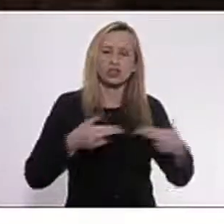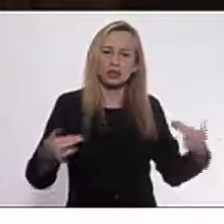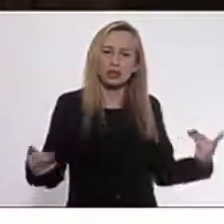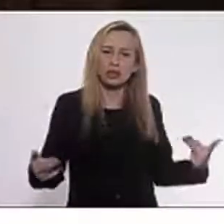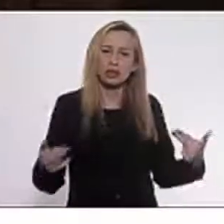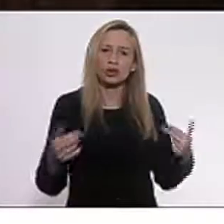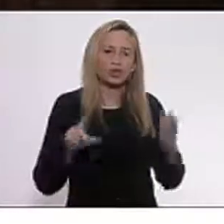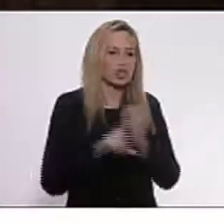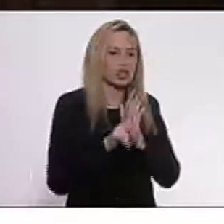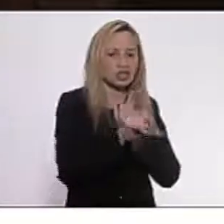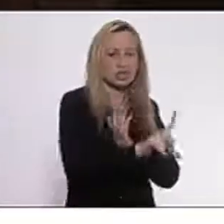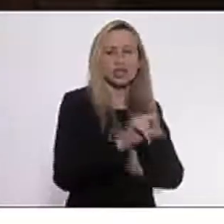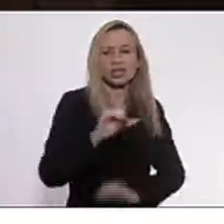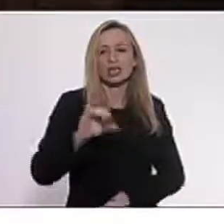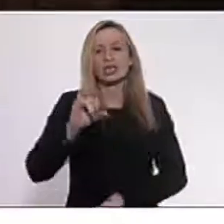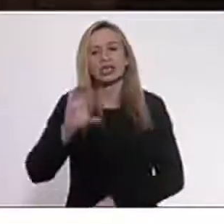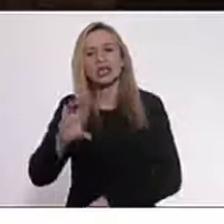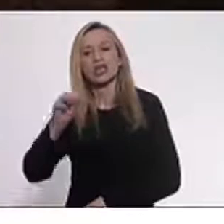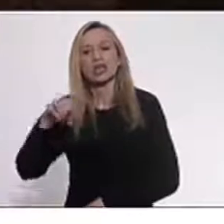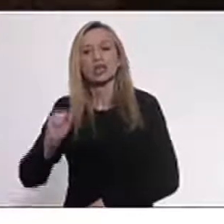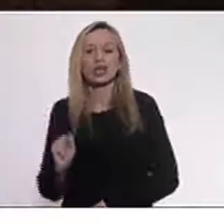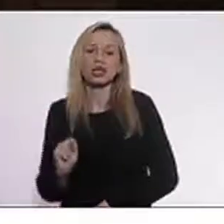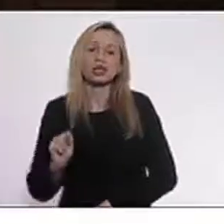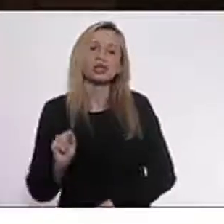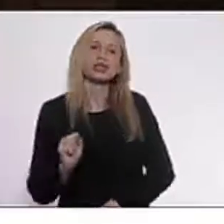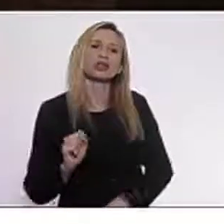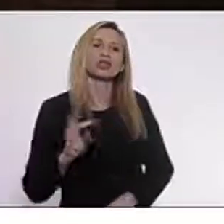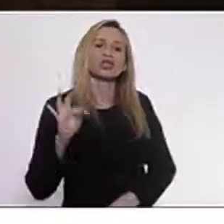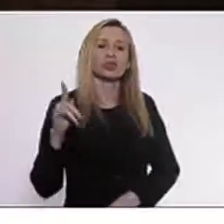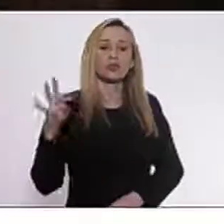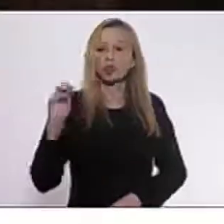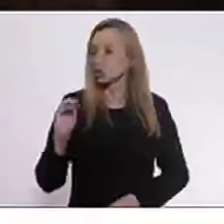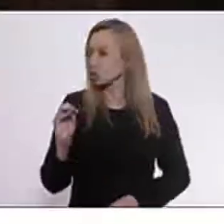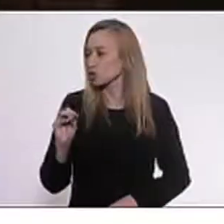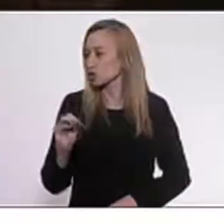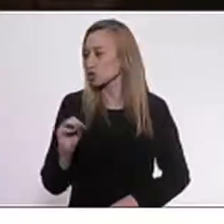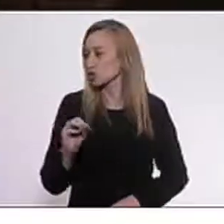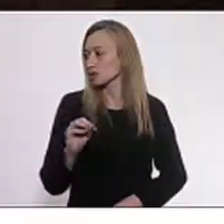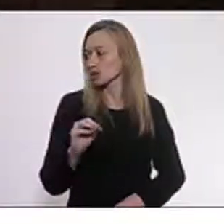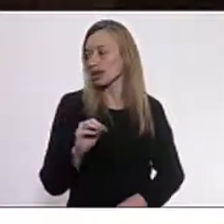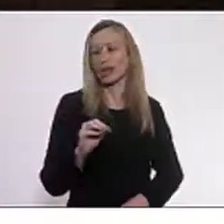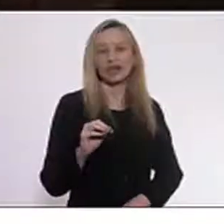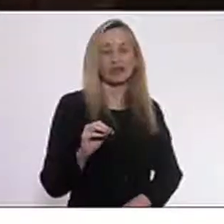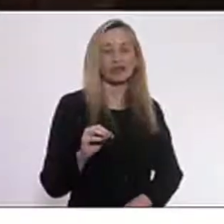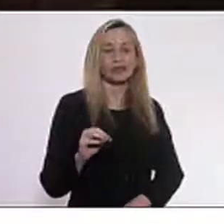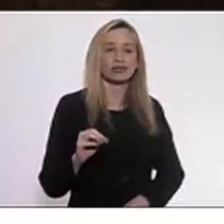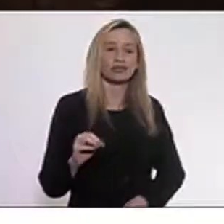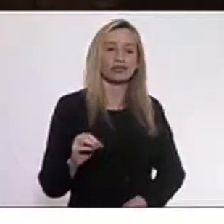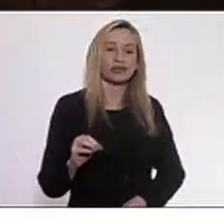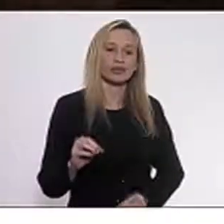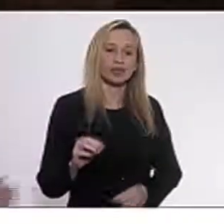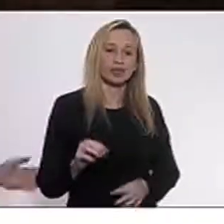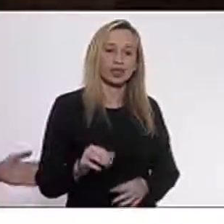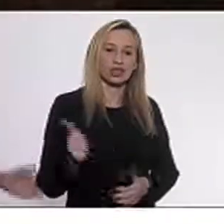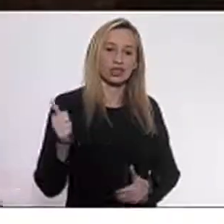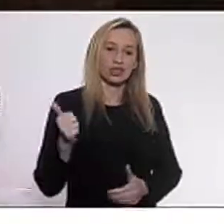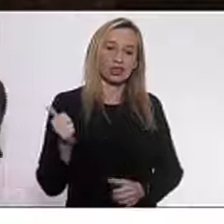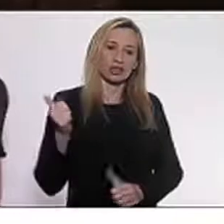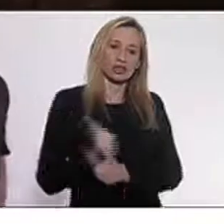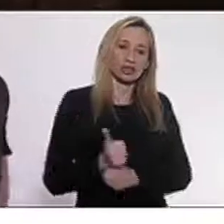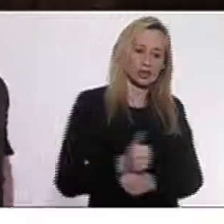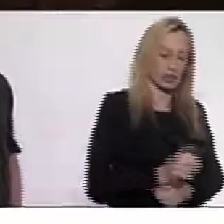legislação de ICMS, é que o tributo passe a ser cobrado